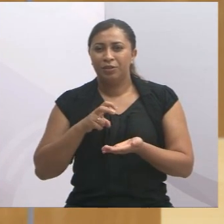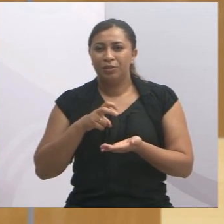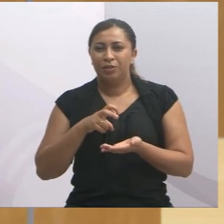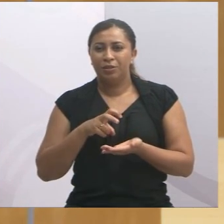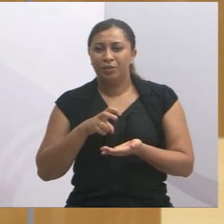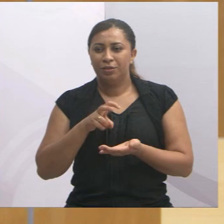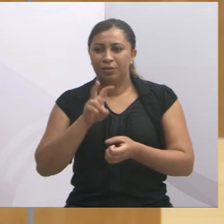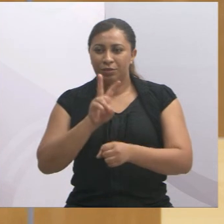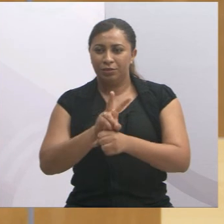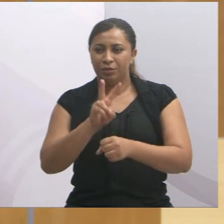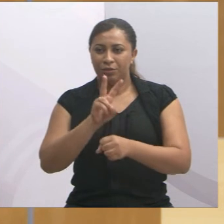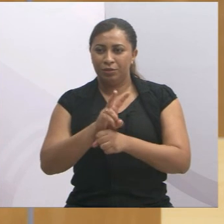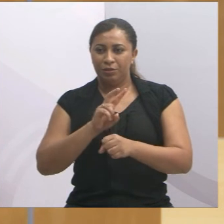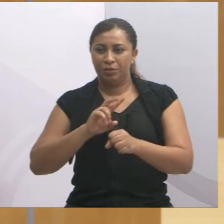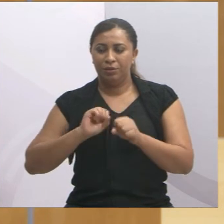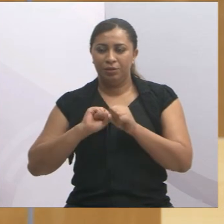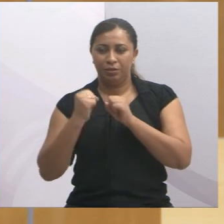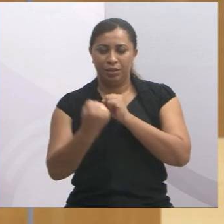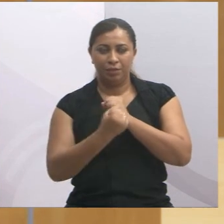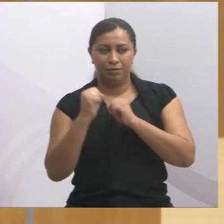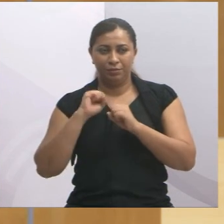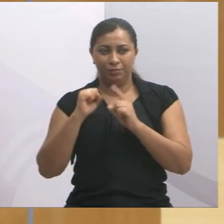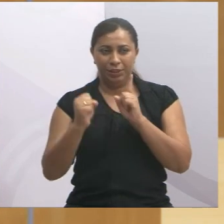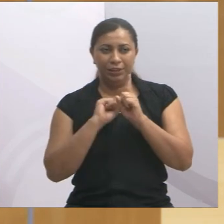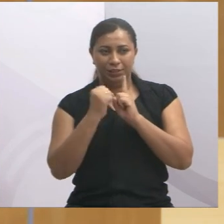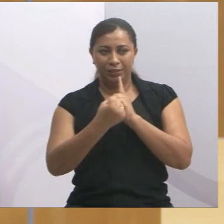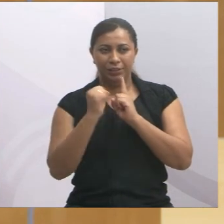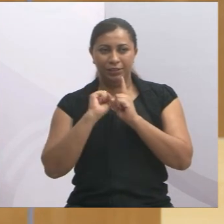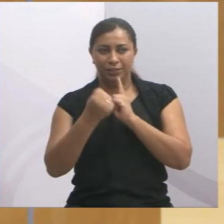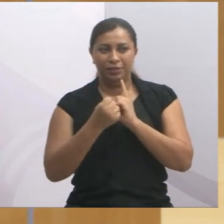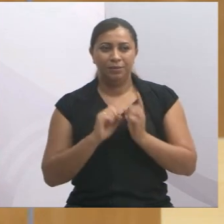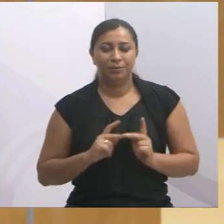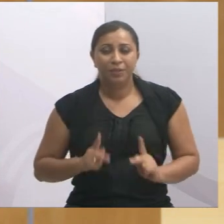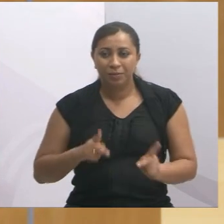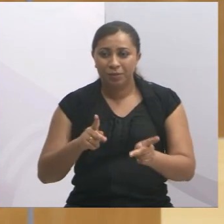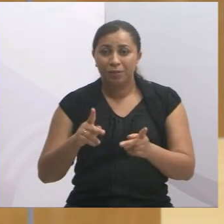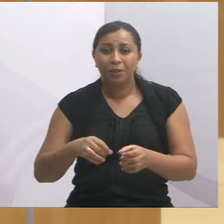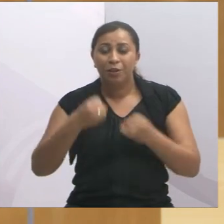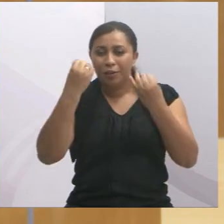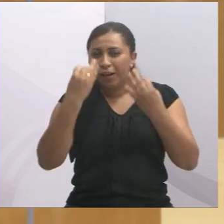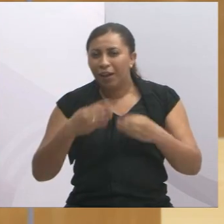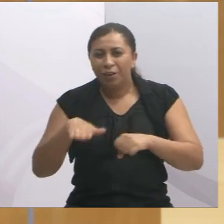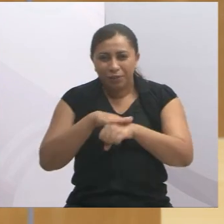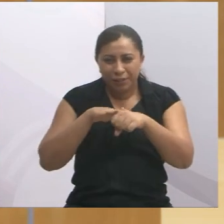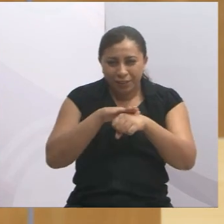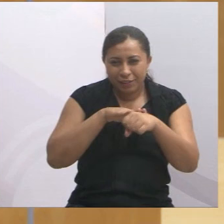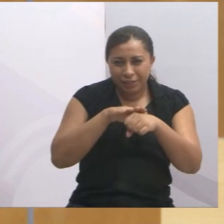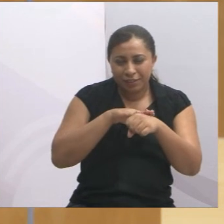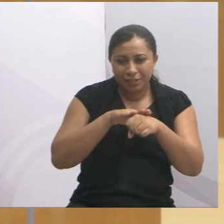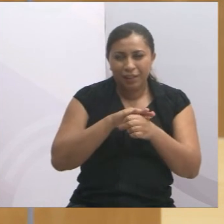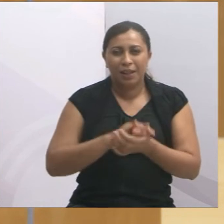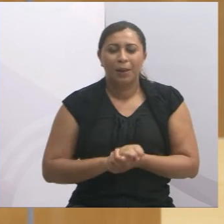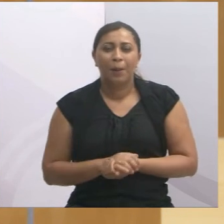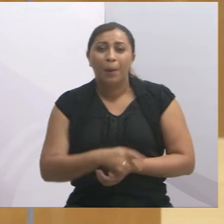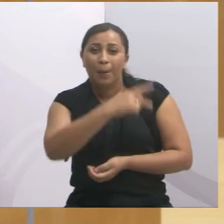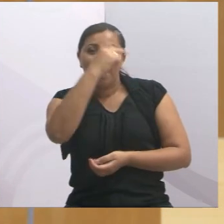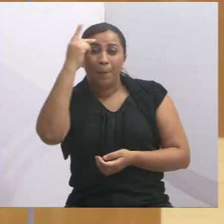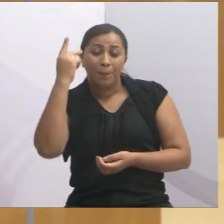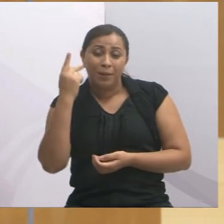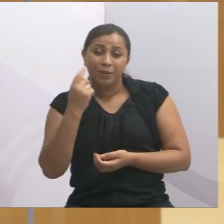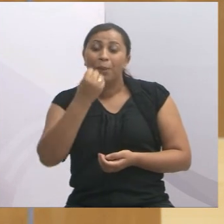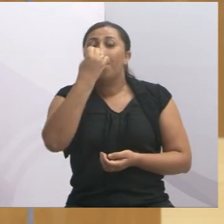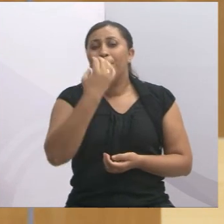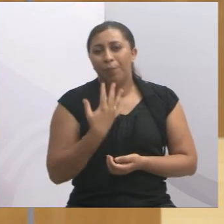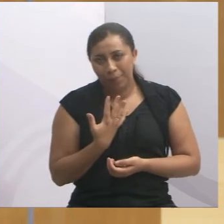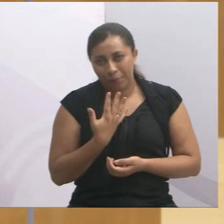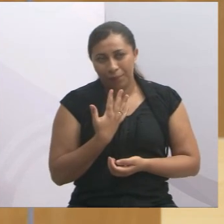eu falo que, para mim, é sempre um prazer falar da Patrícia Juliano, que eu tive o prazer de conversar bastante com ela, é uma pessoa iluminada,